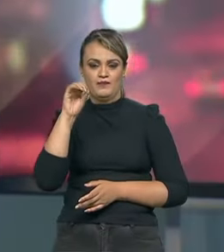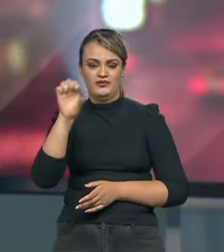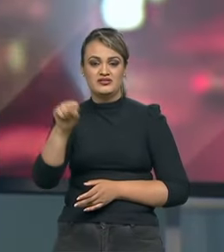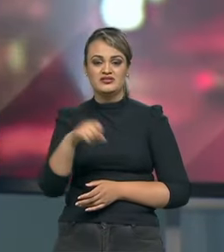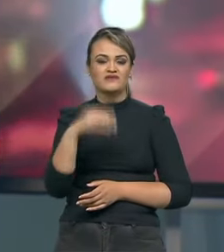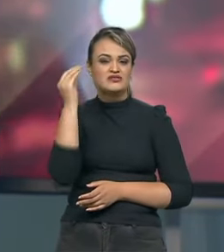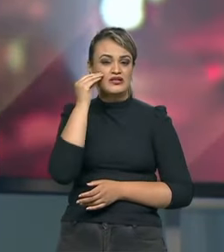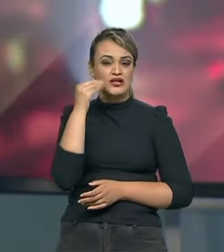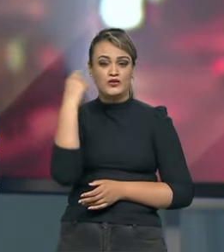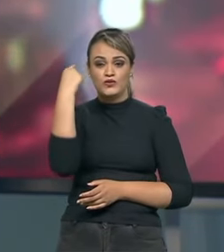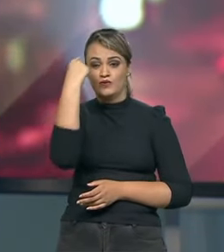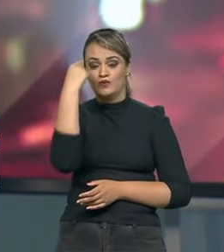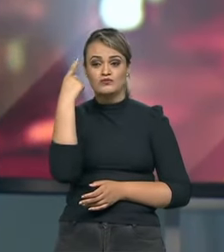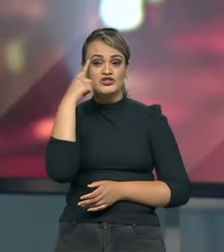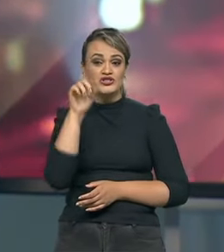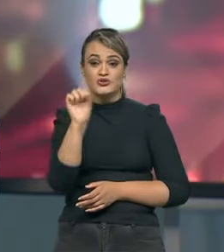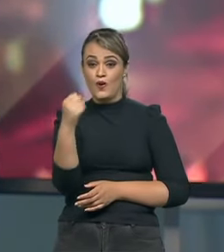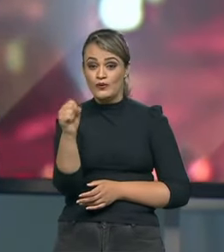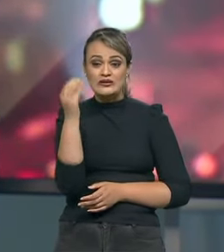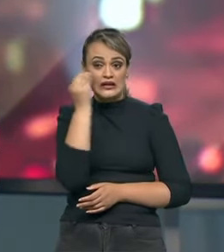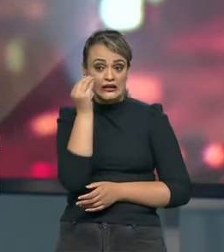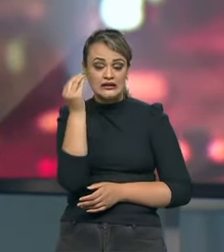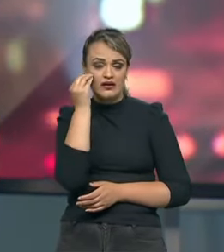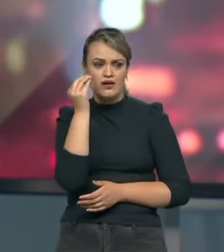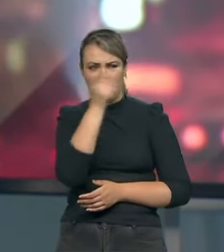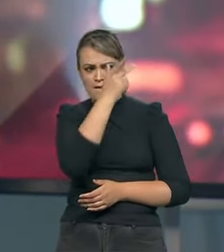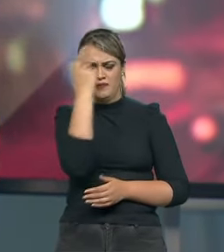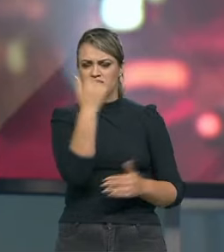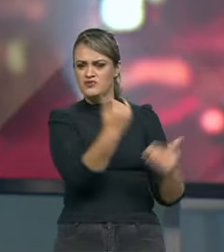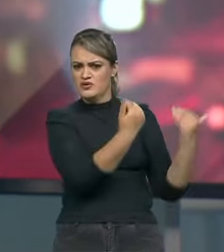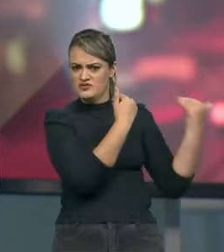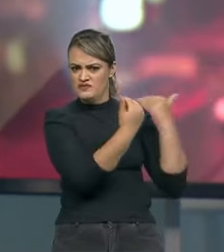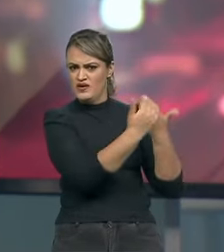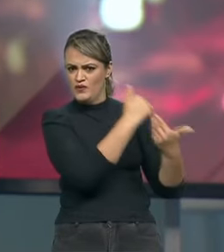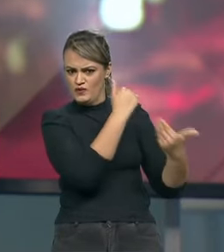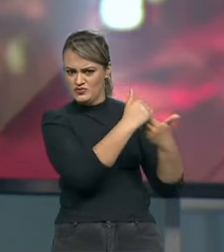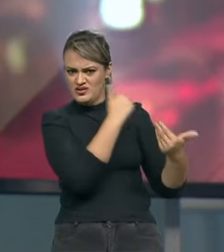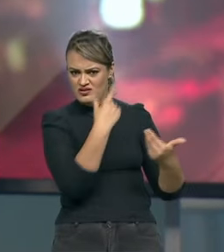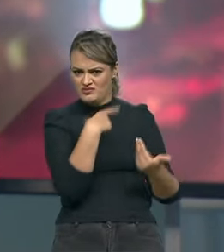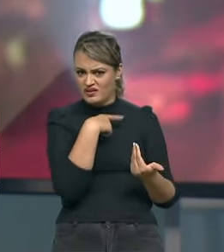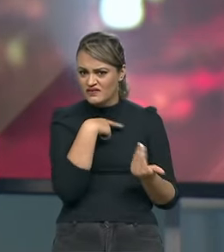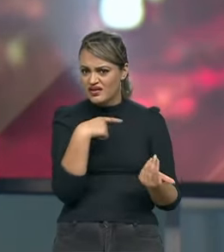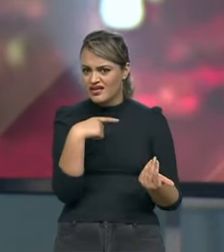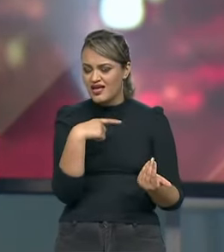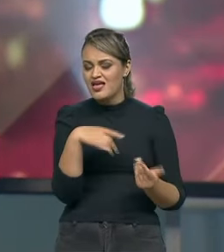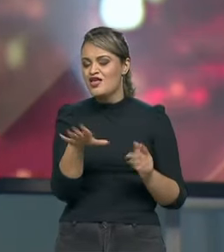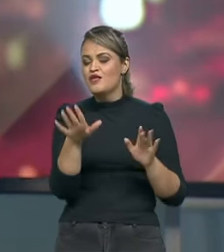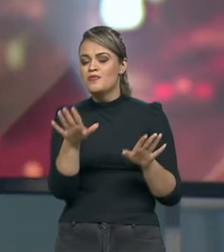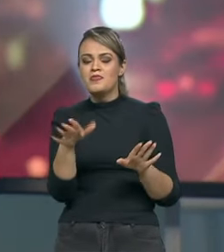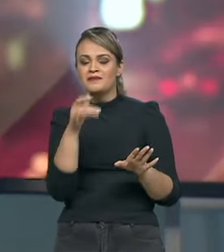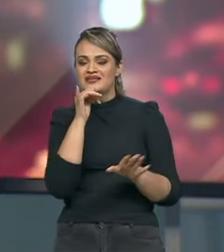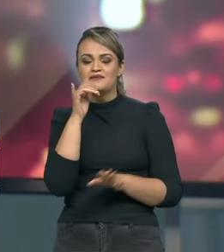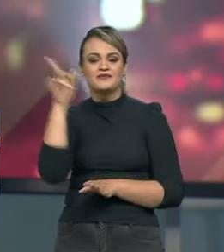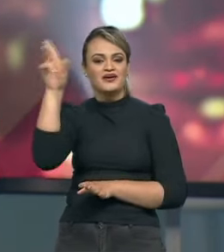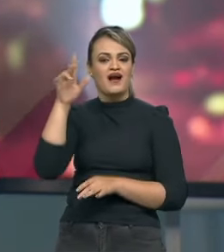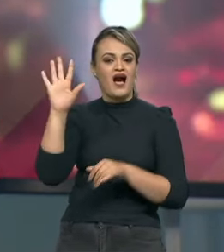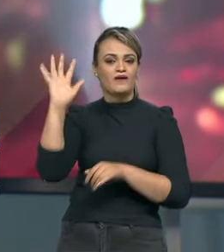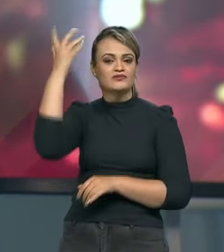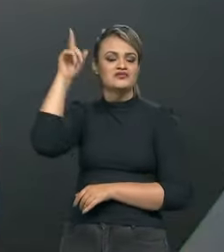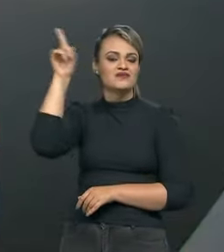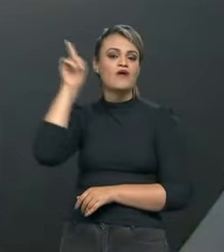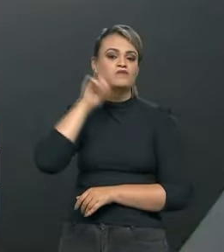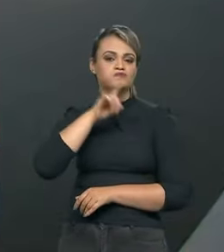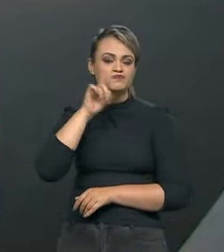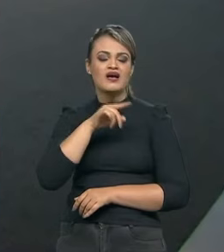tudo. Você ouviu conselhos? As pessoas falaram com você? Porque o que ficou lá nos Estados Unidos, para muitas pessoas,